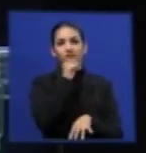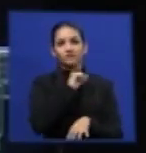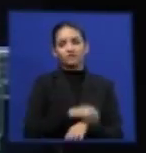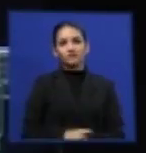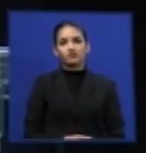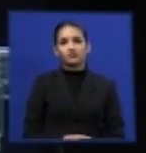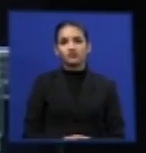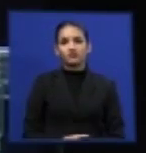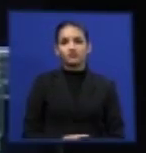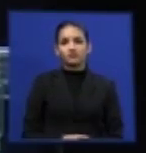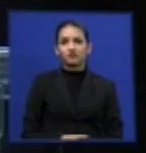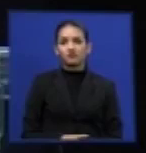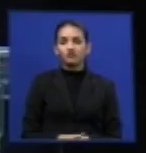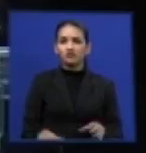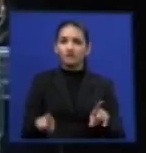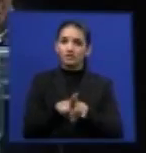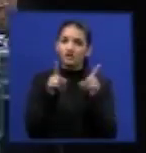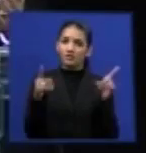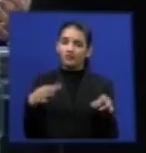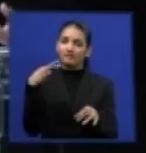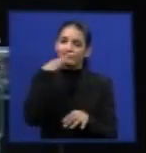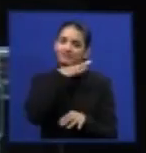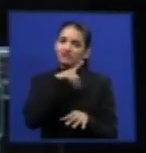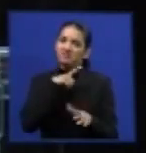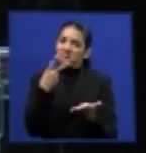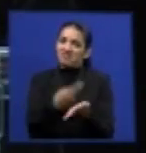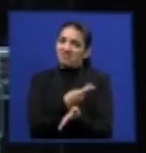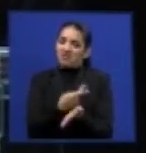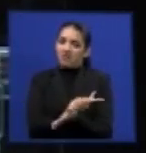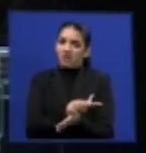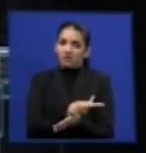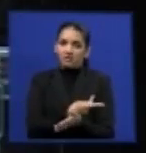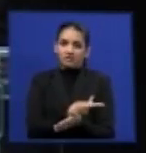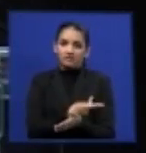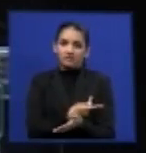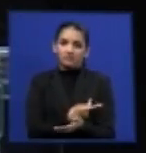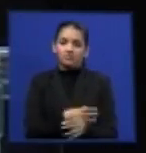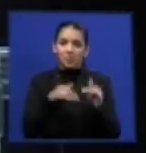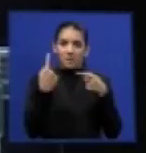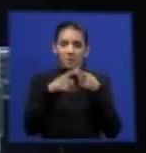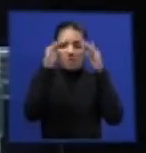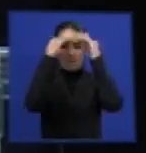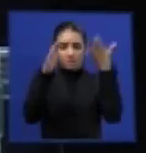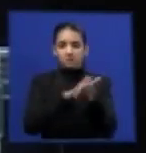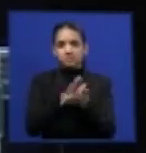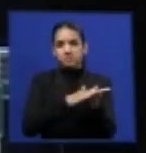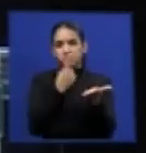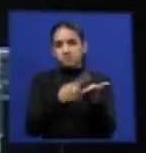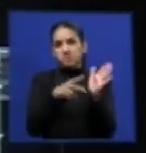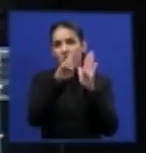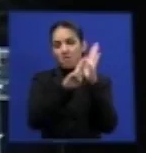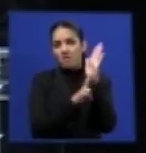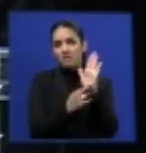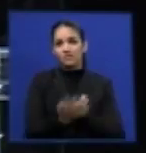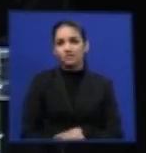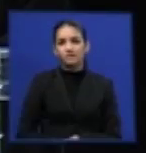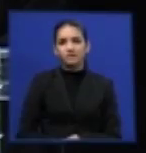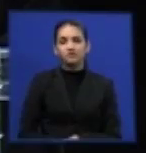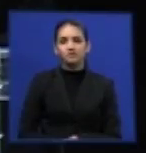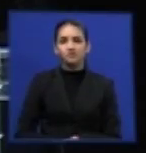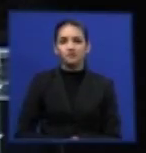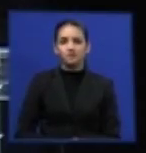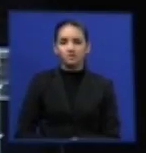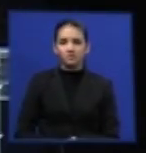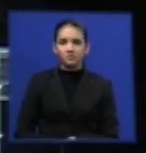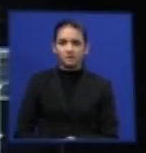no mínimo, fé. No máximo, é contrário à isonomia. Muito bem. Quando eu disse